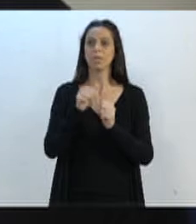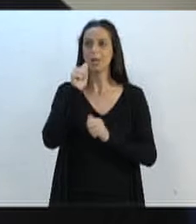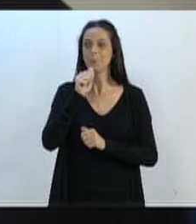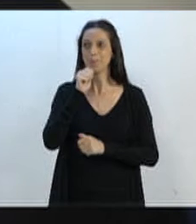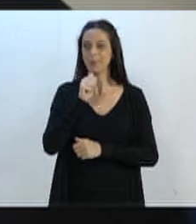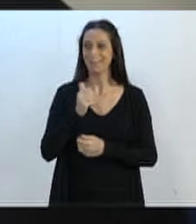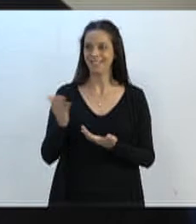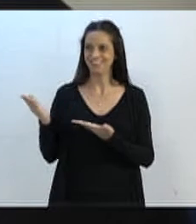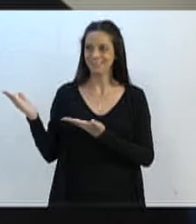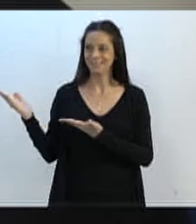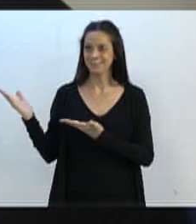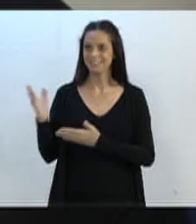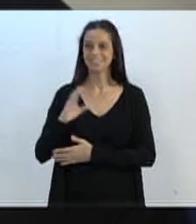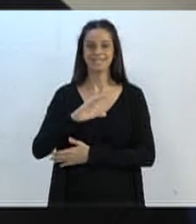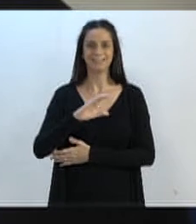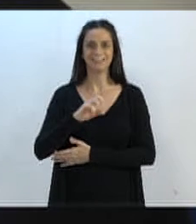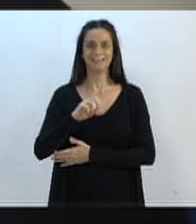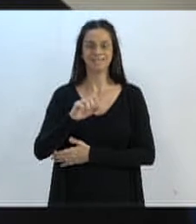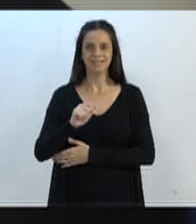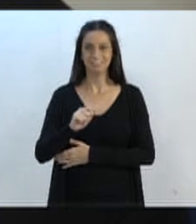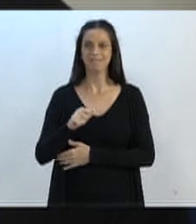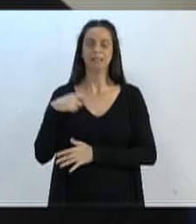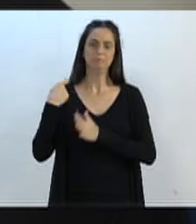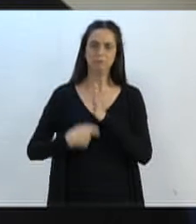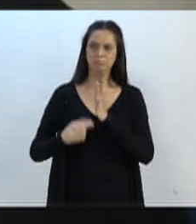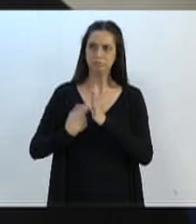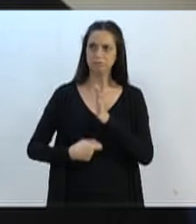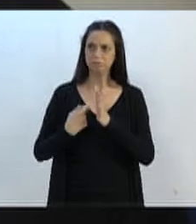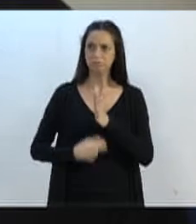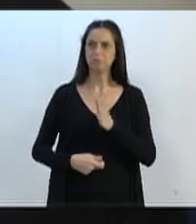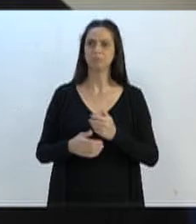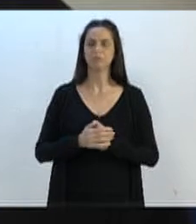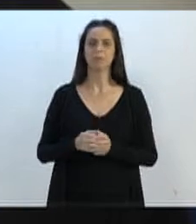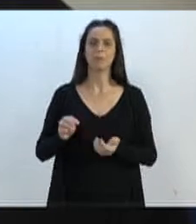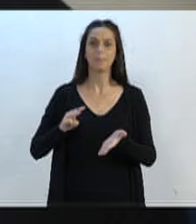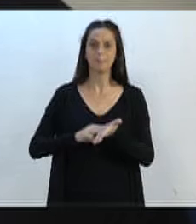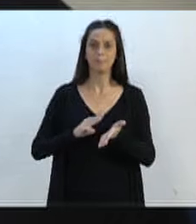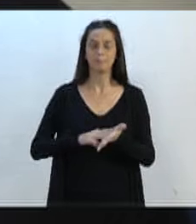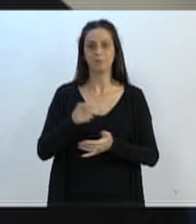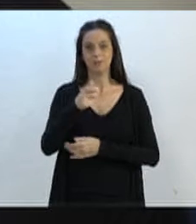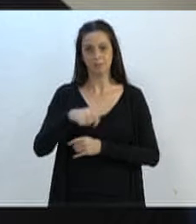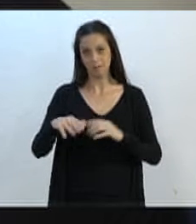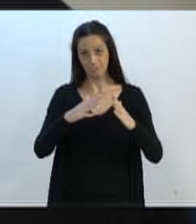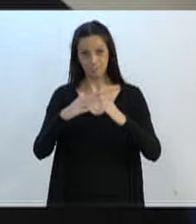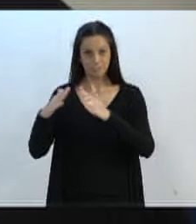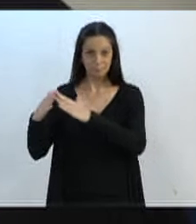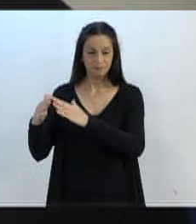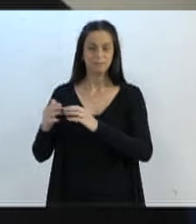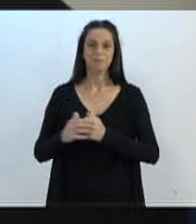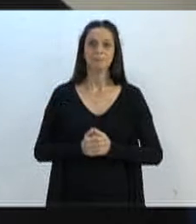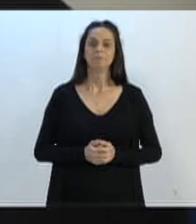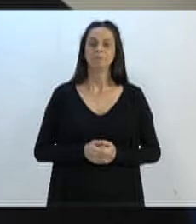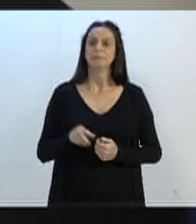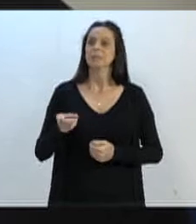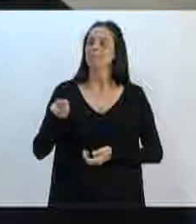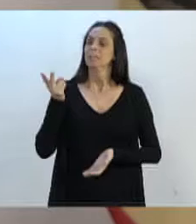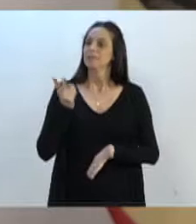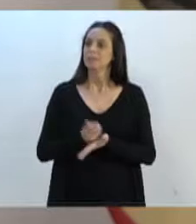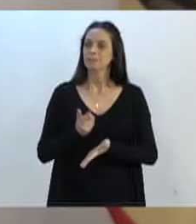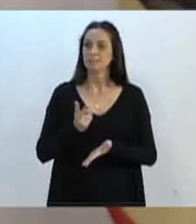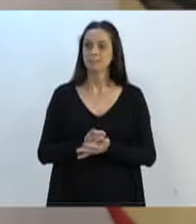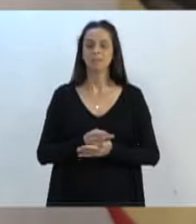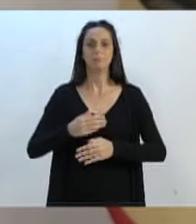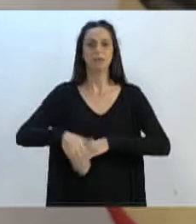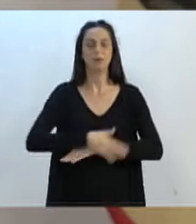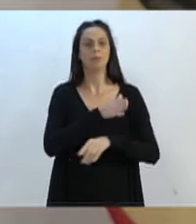Cida, a cerrada membro da Associação de Moradores, onde ela está sempre de rua em rua, casa